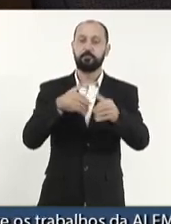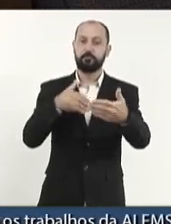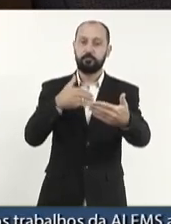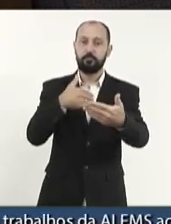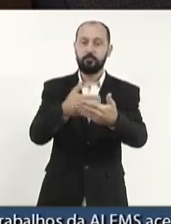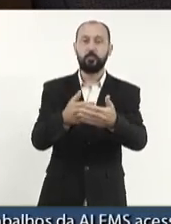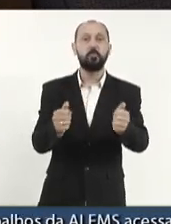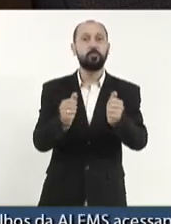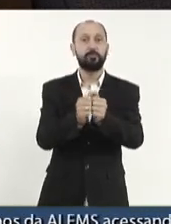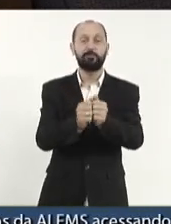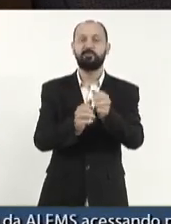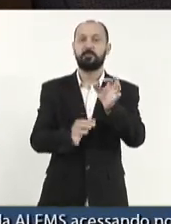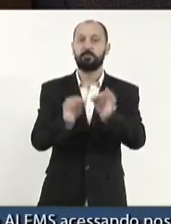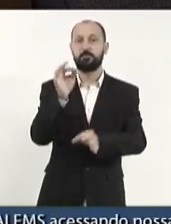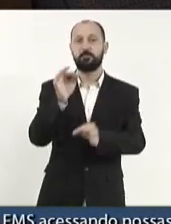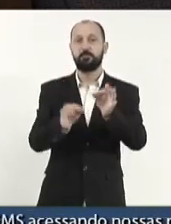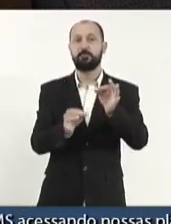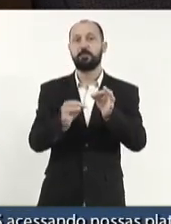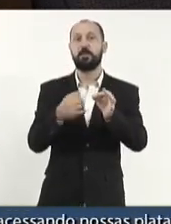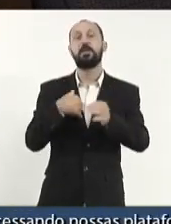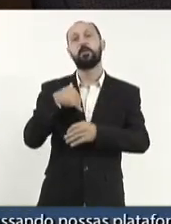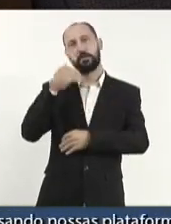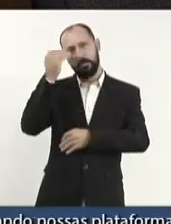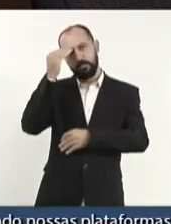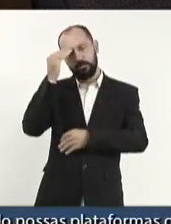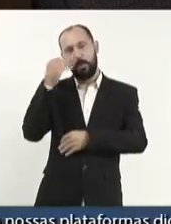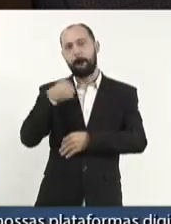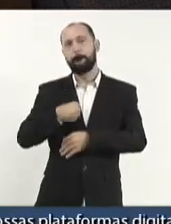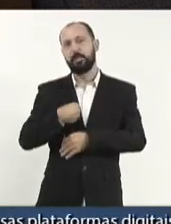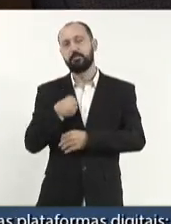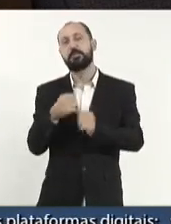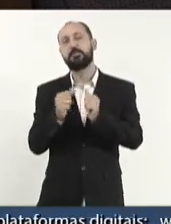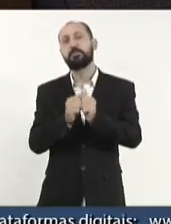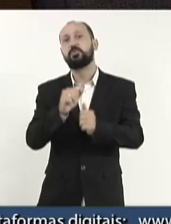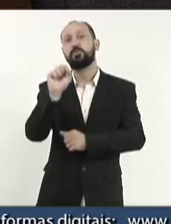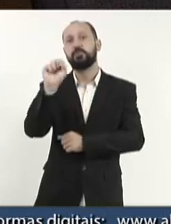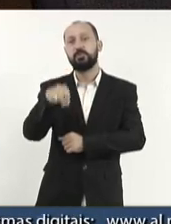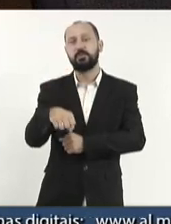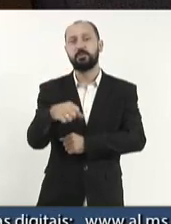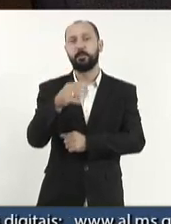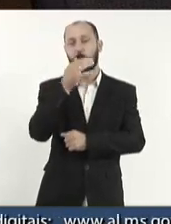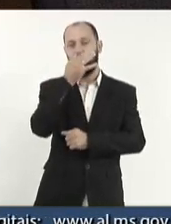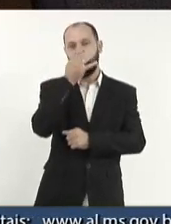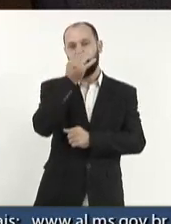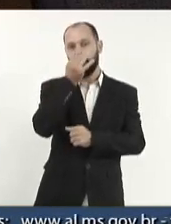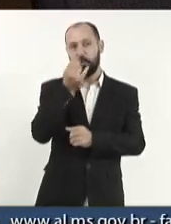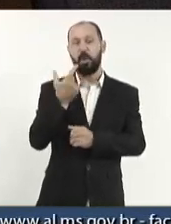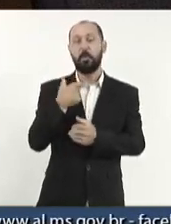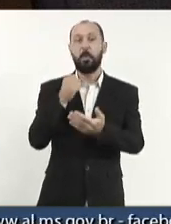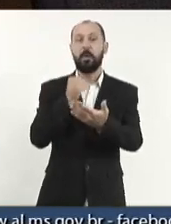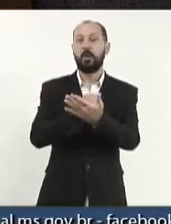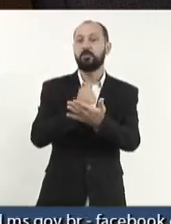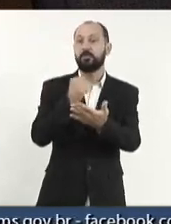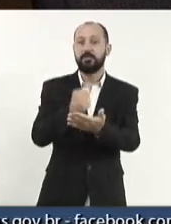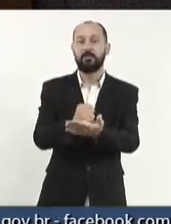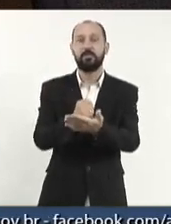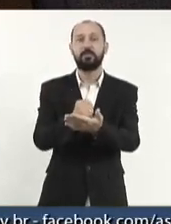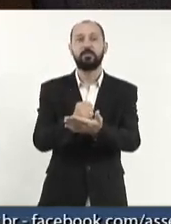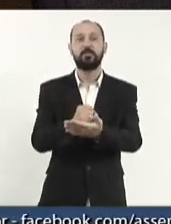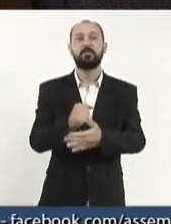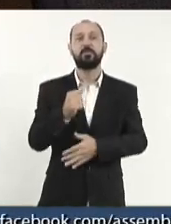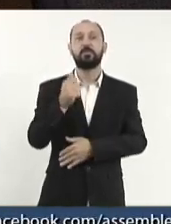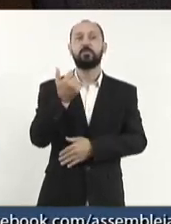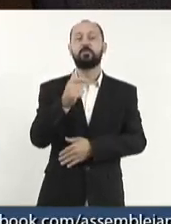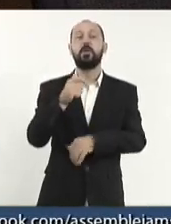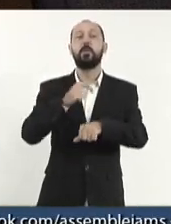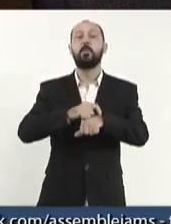correm junto à justiça, aí até eu entenderia a participação deles. Mas, nesta questão cartorial, eu